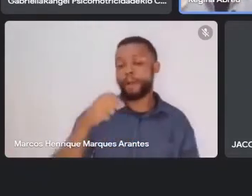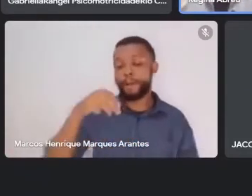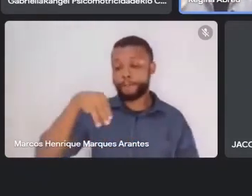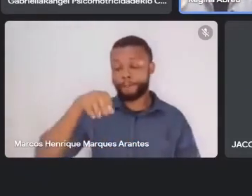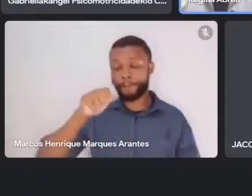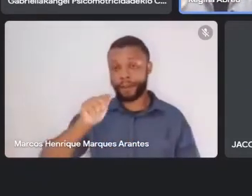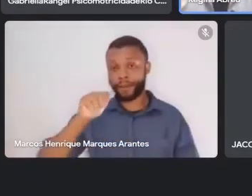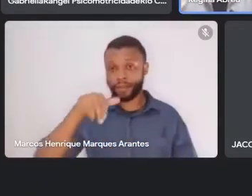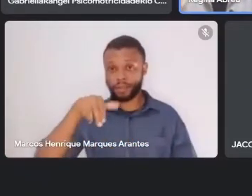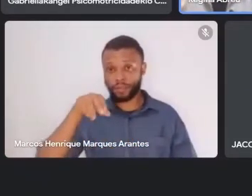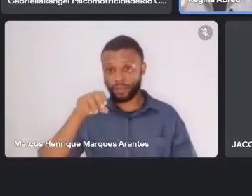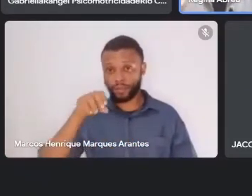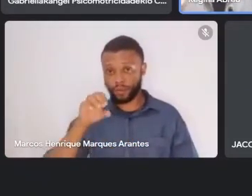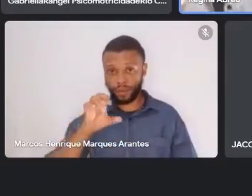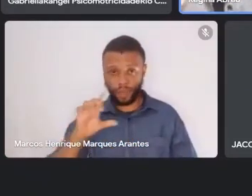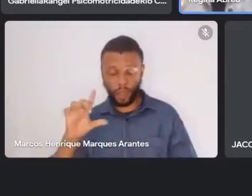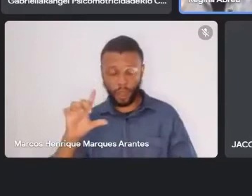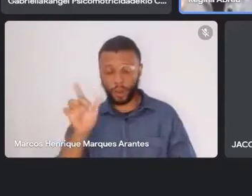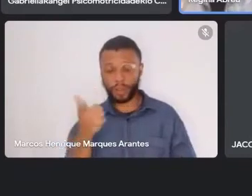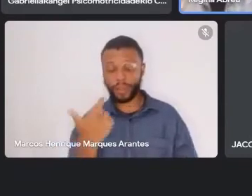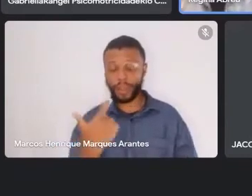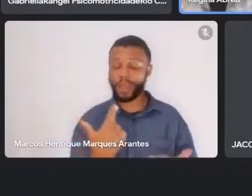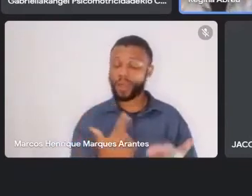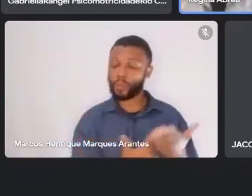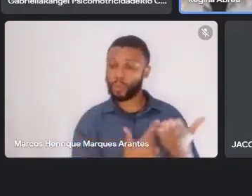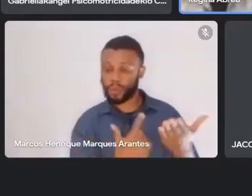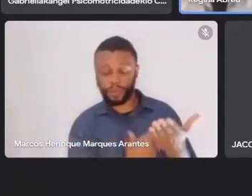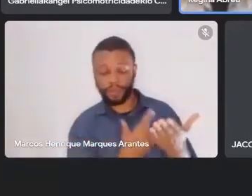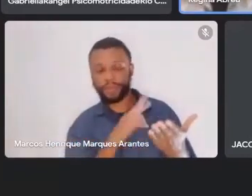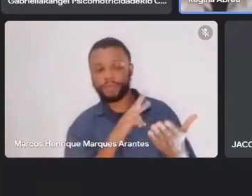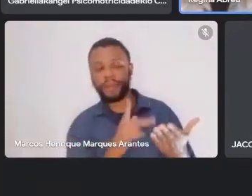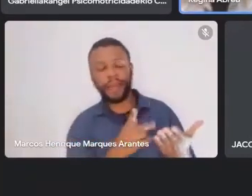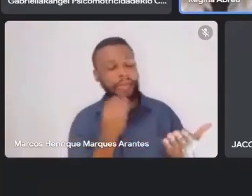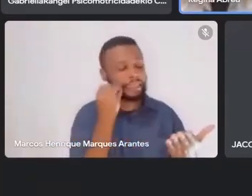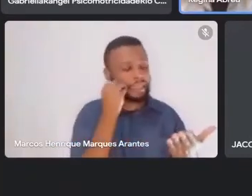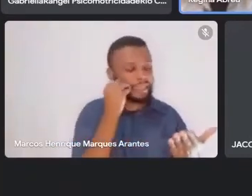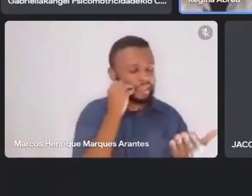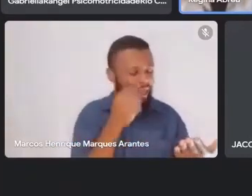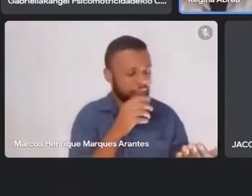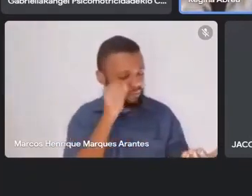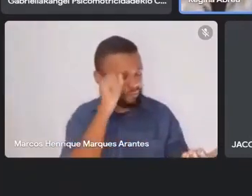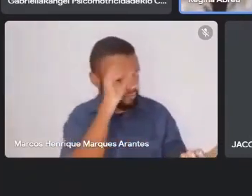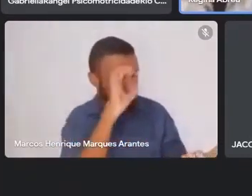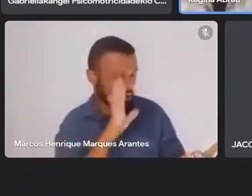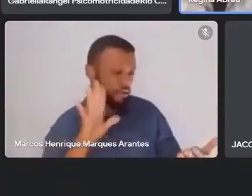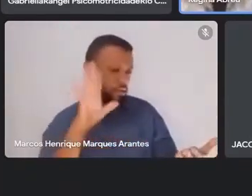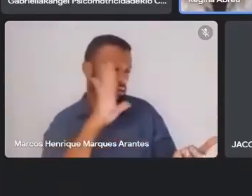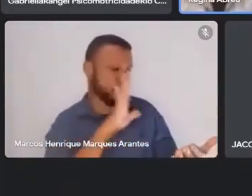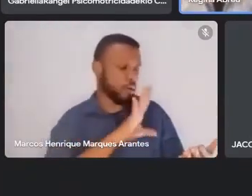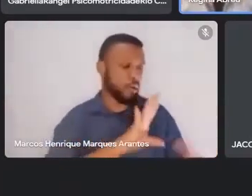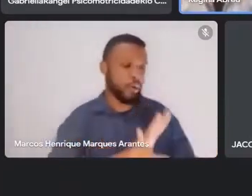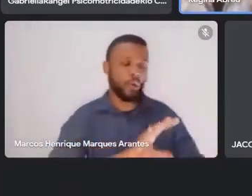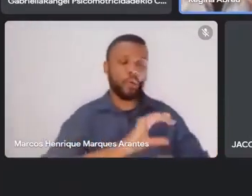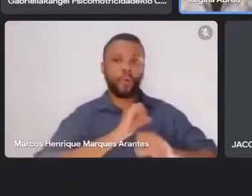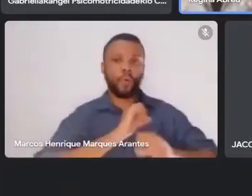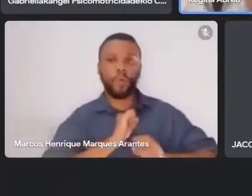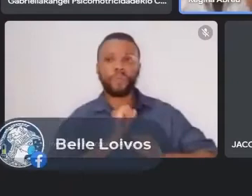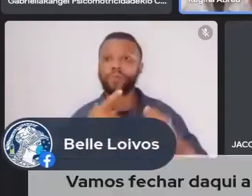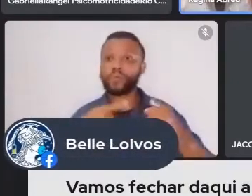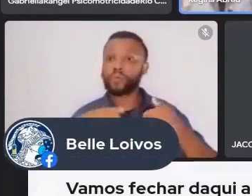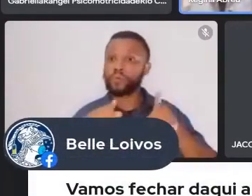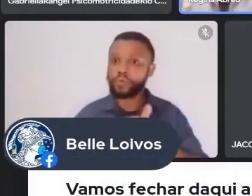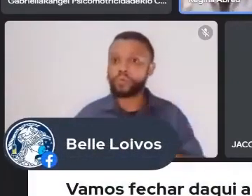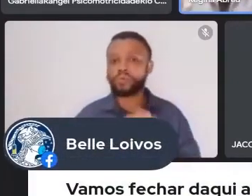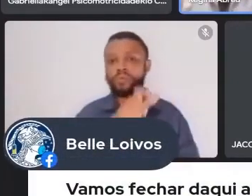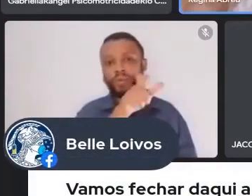personagem do livro, então ele vai beber aquilo tudo, assim, com essas pessoas, porque não é,